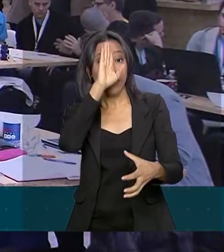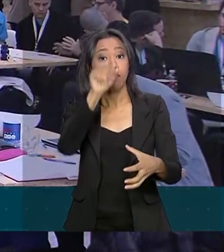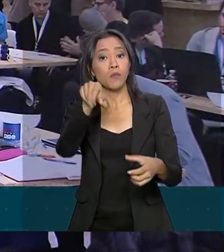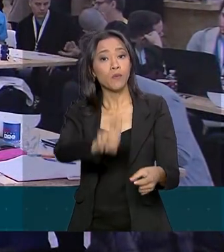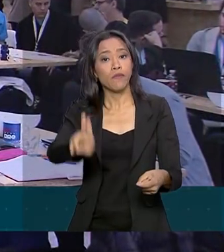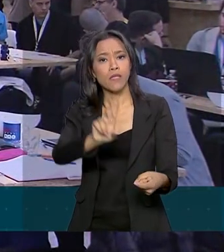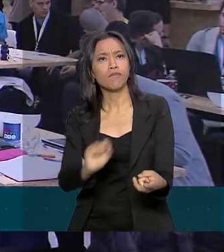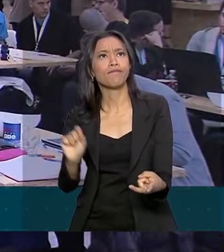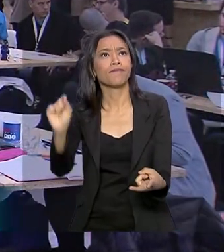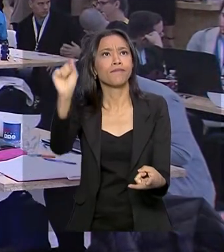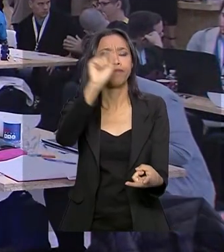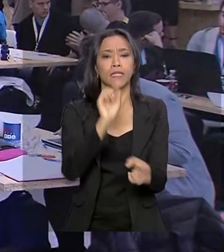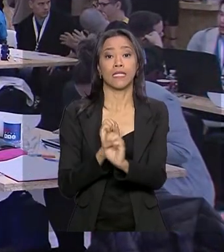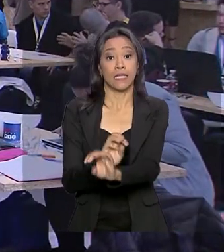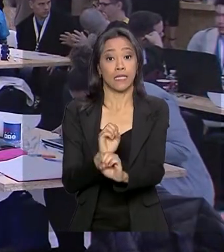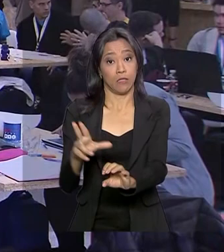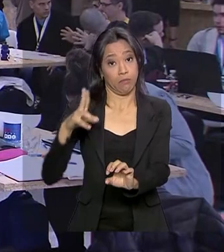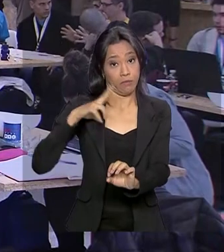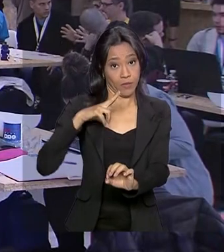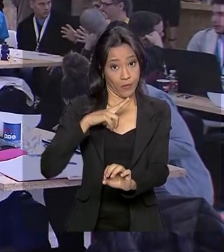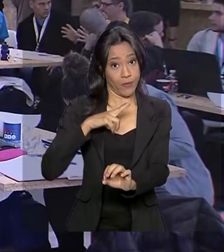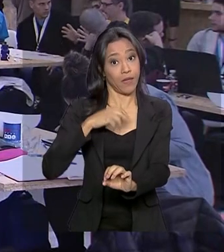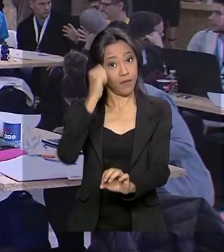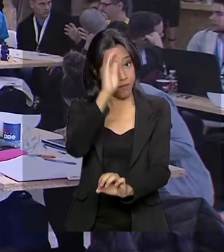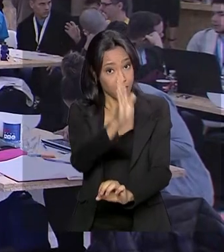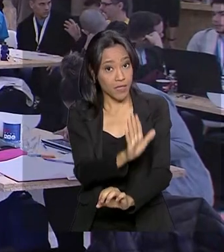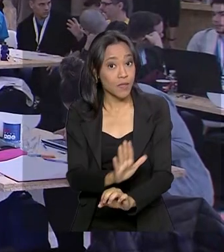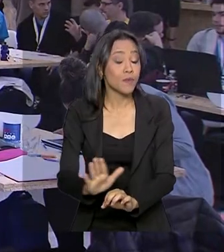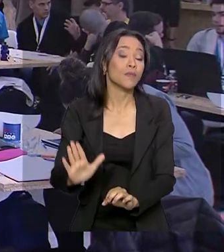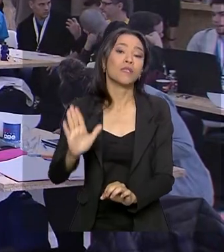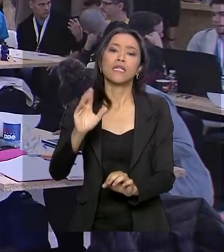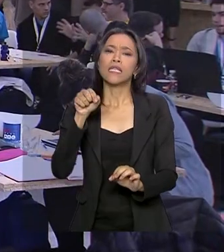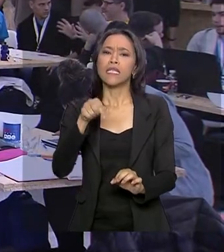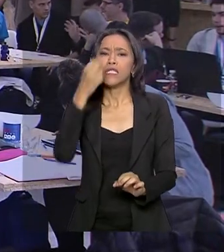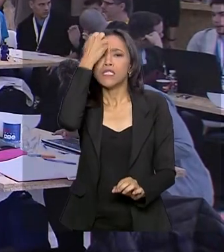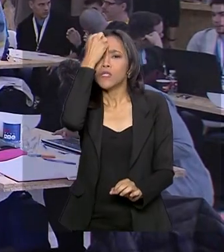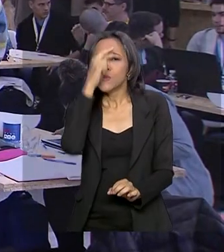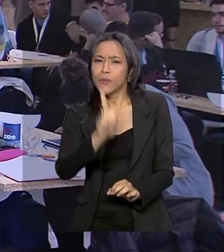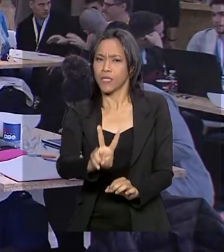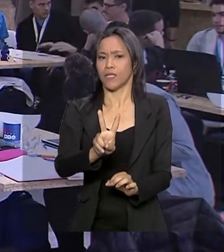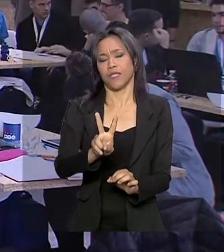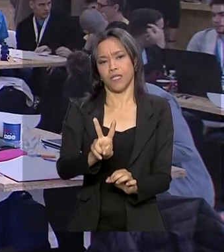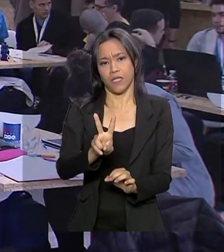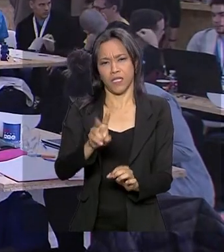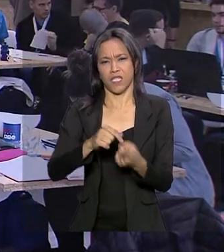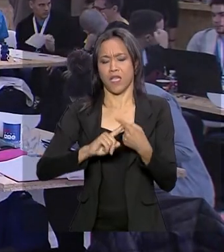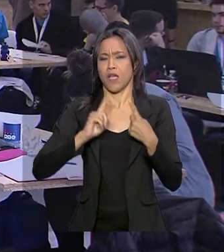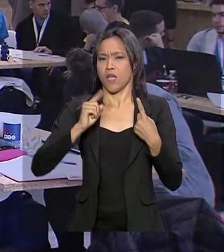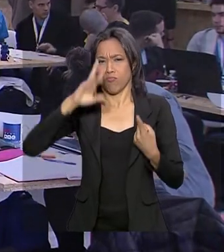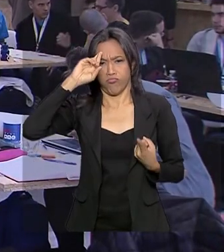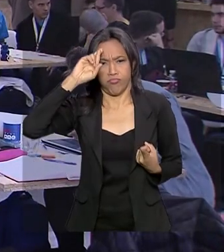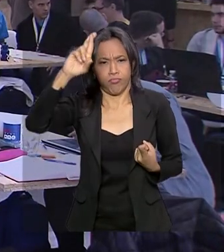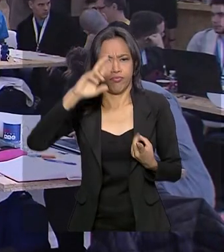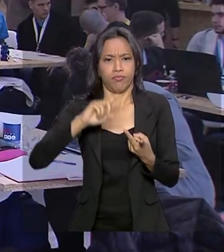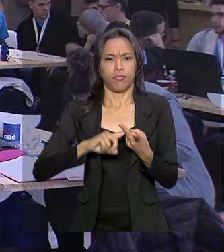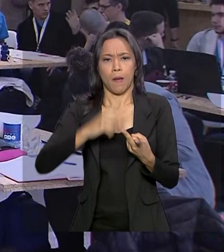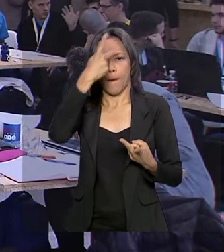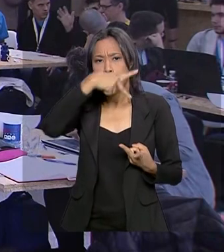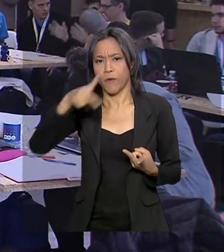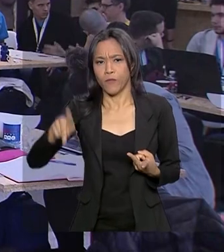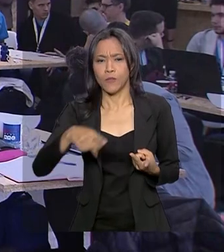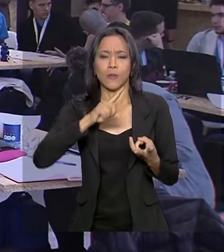e instituições de ensino particulares brasileiras. Durante esses dois dias, gestores, educadores e